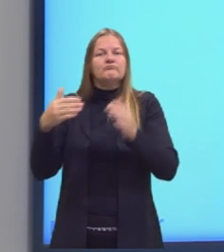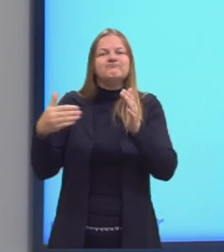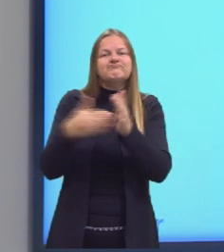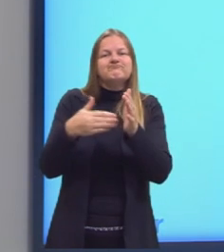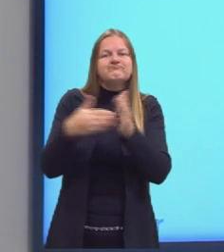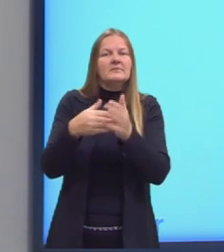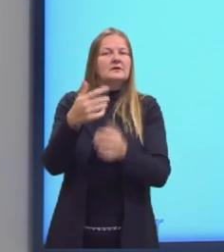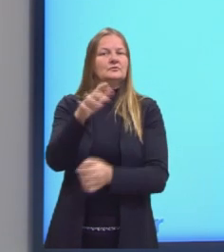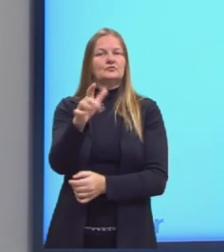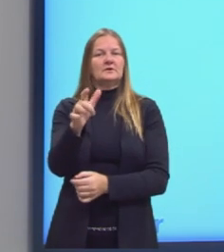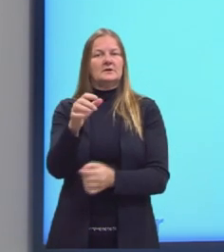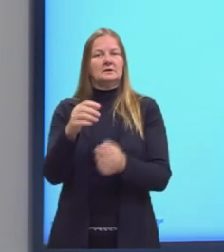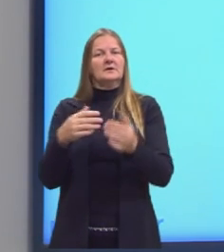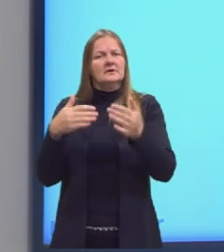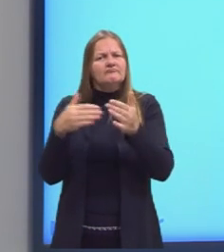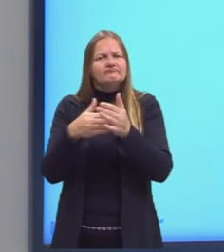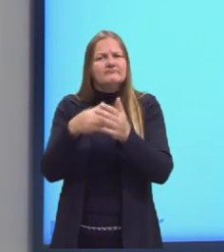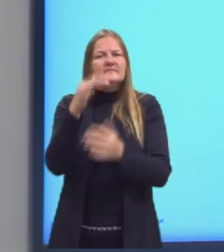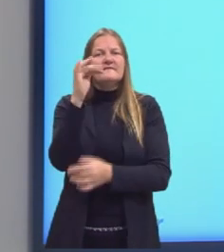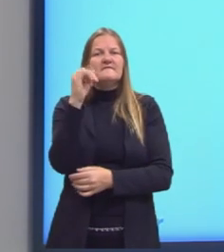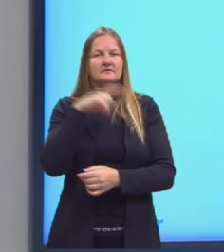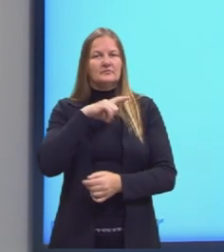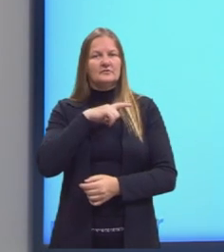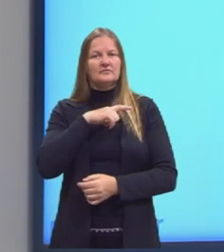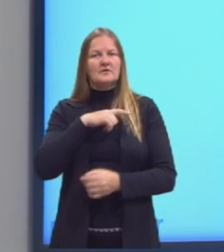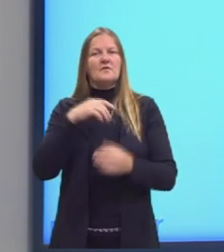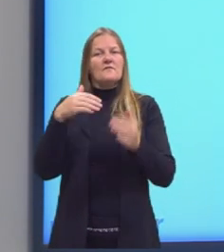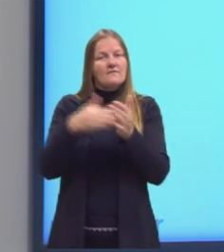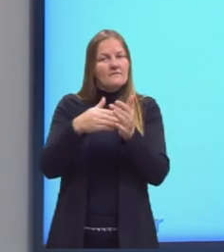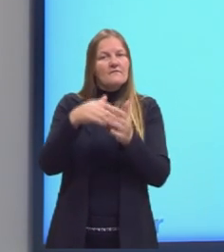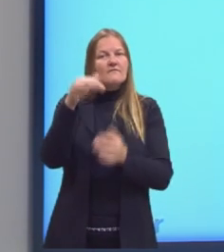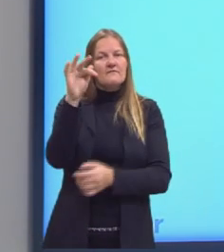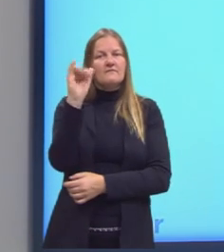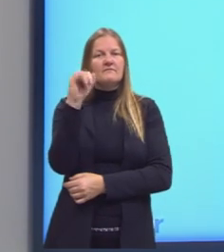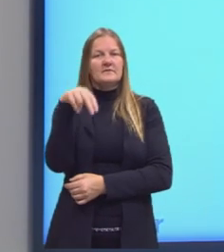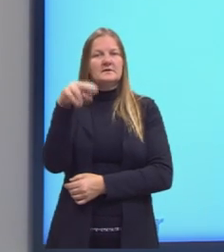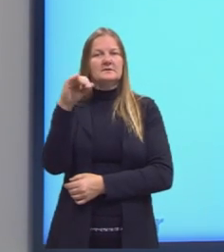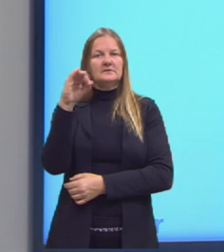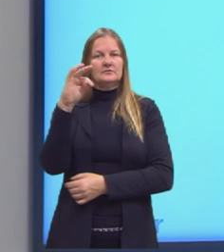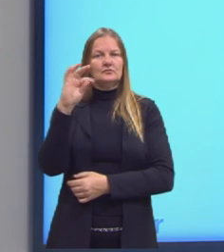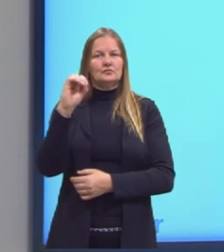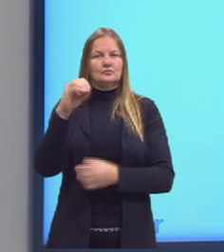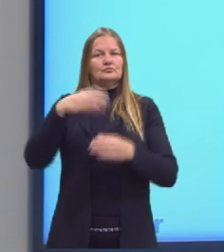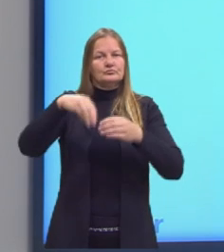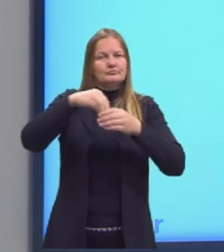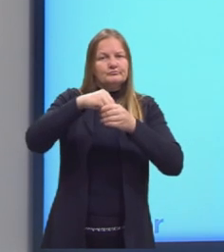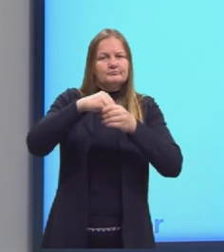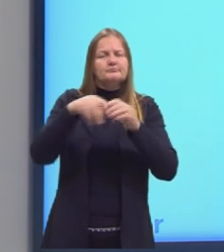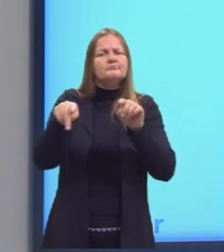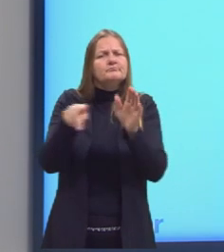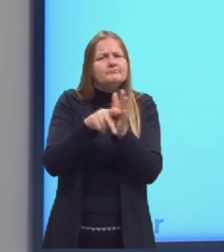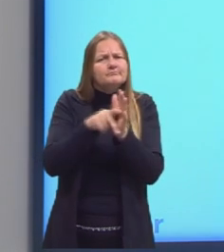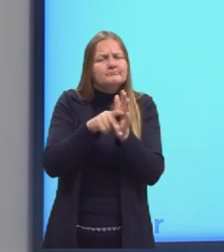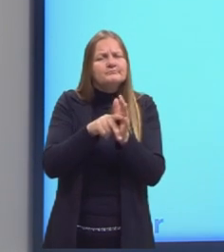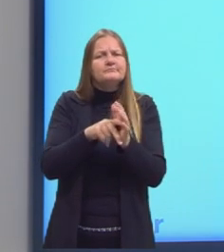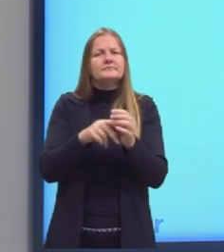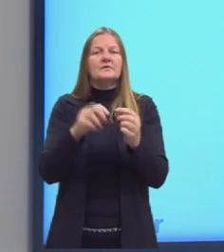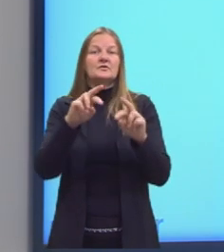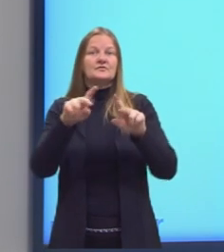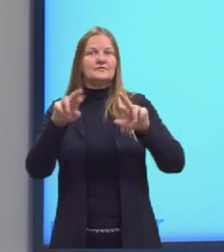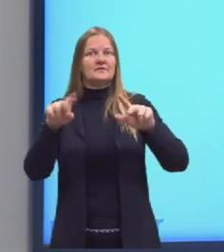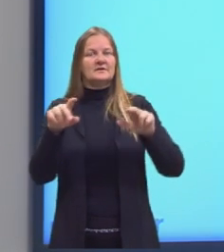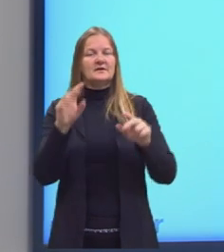elementos, como é que eu posso representar? Conjunto finito. Então, a diferença é, o conjunto infinito,